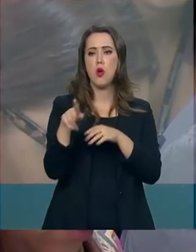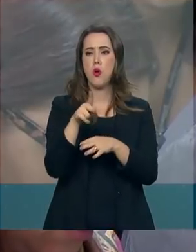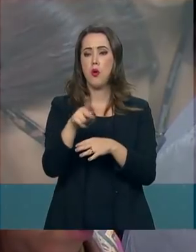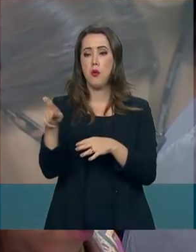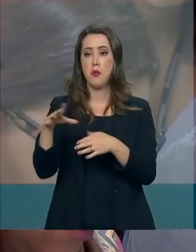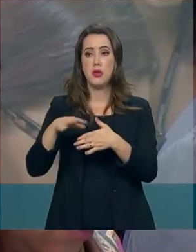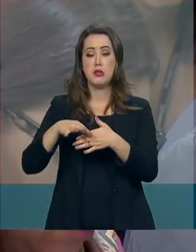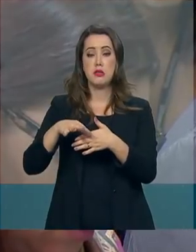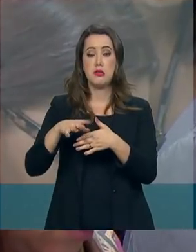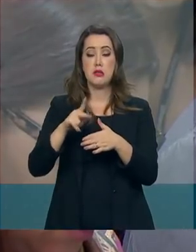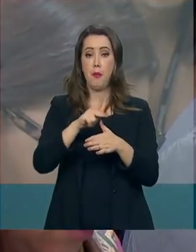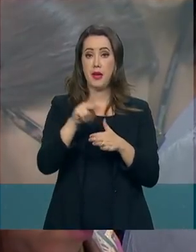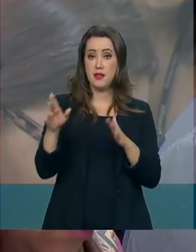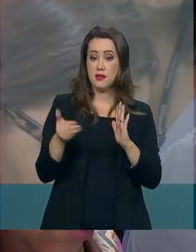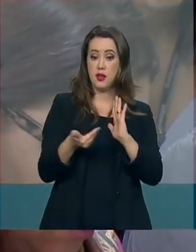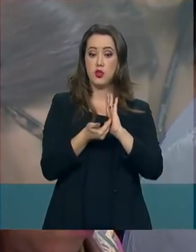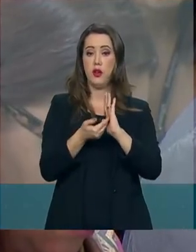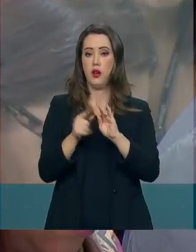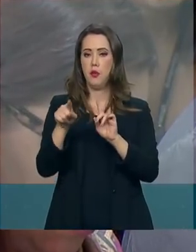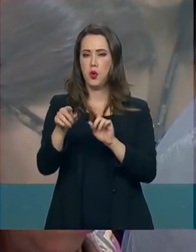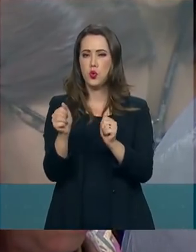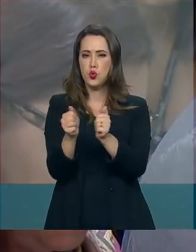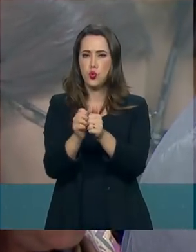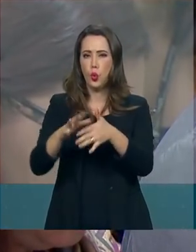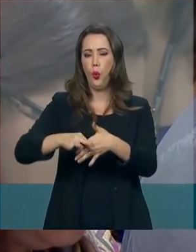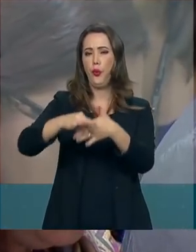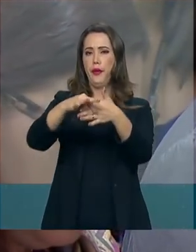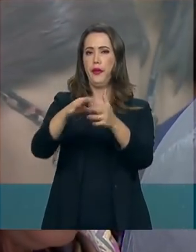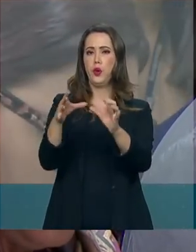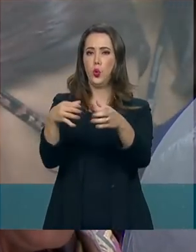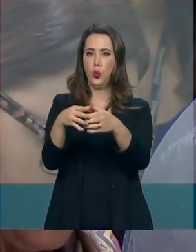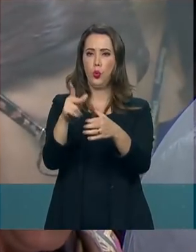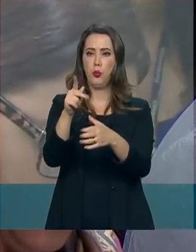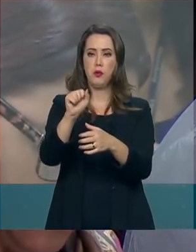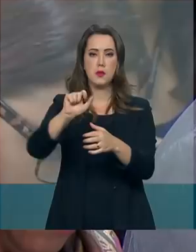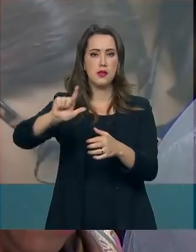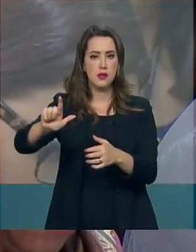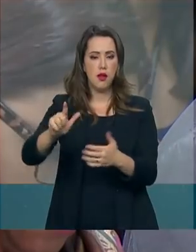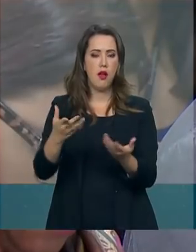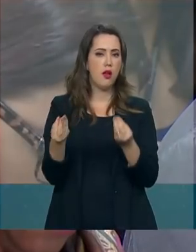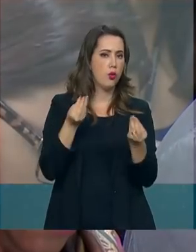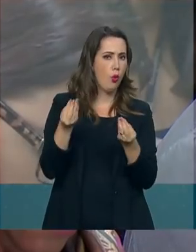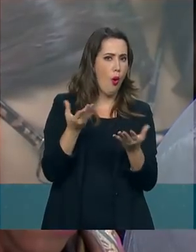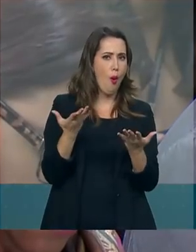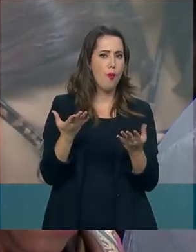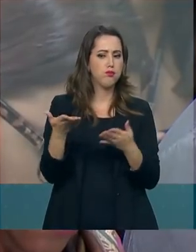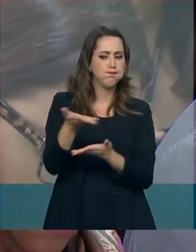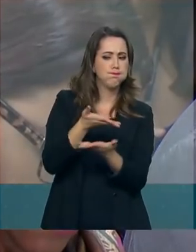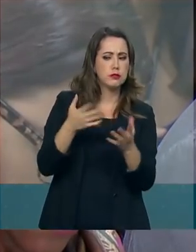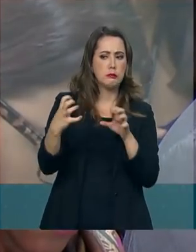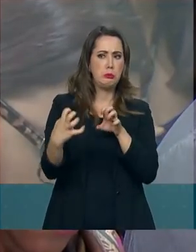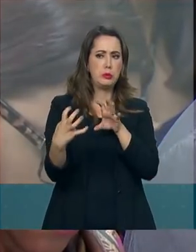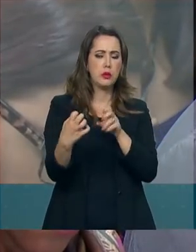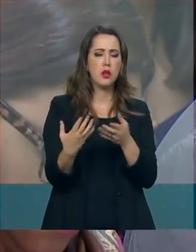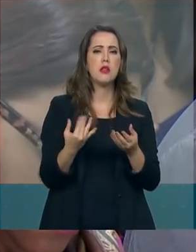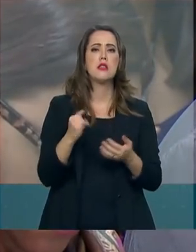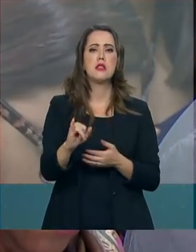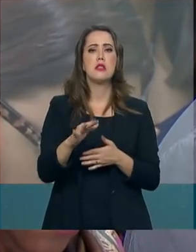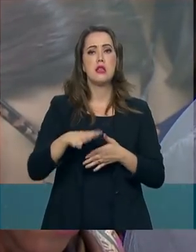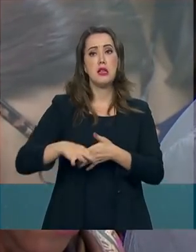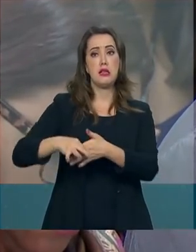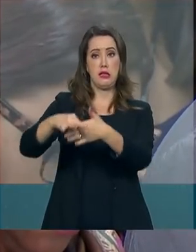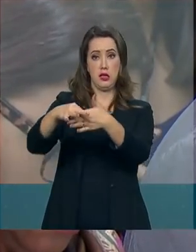reunião de líderes em meio a essas articulações para a reforma da Previdência. Se ele for realmente mantido no cargo de líder do governo, isso